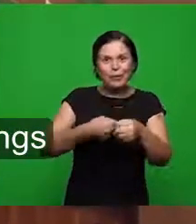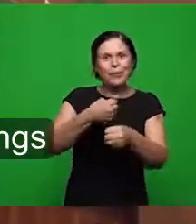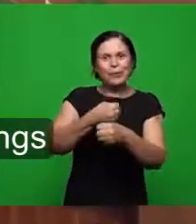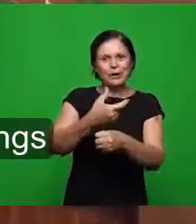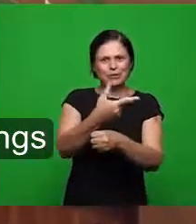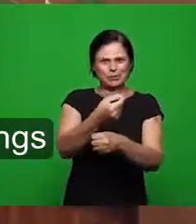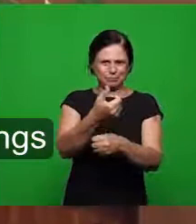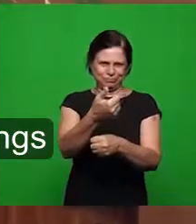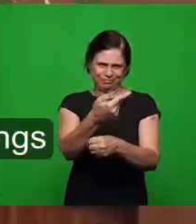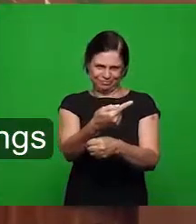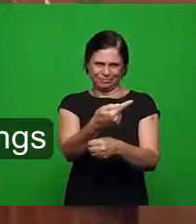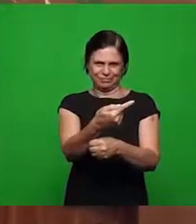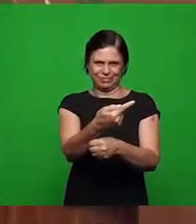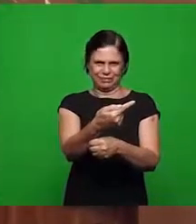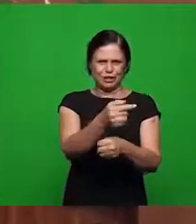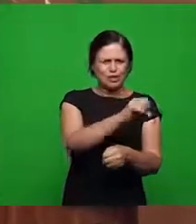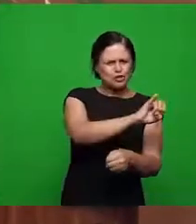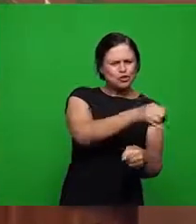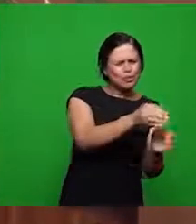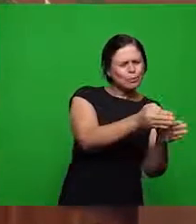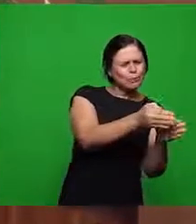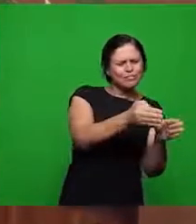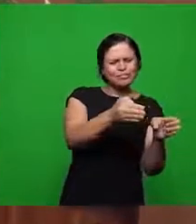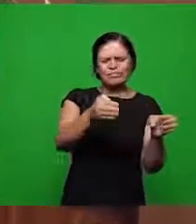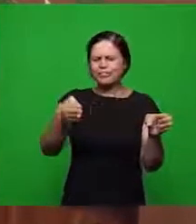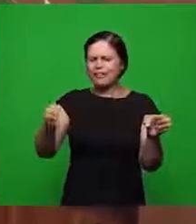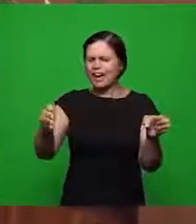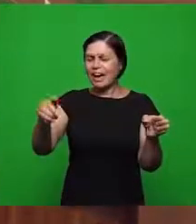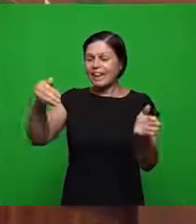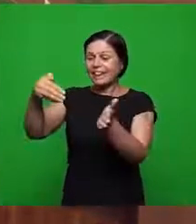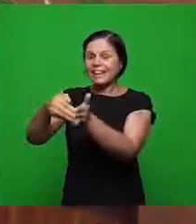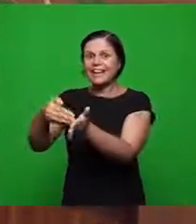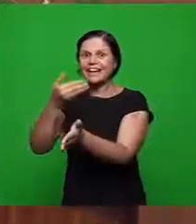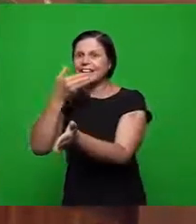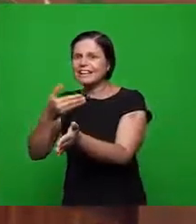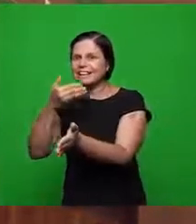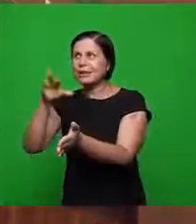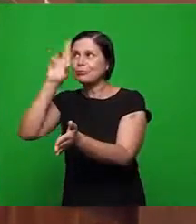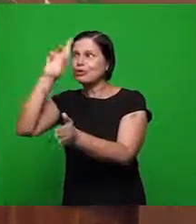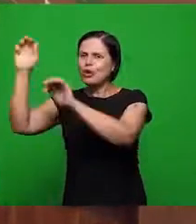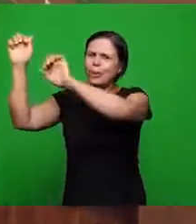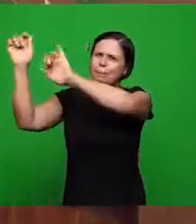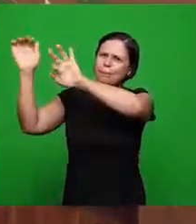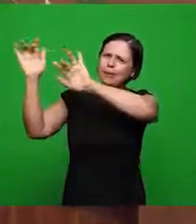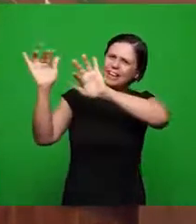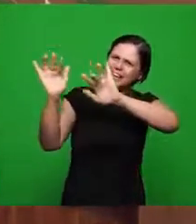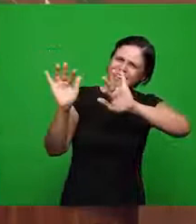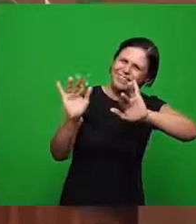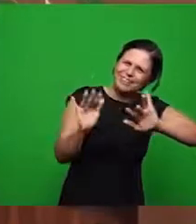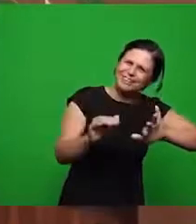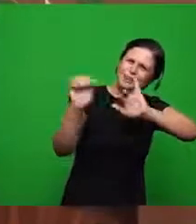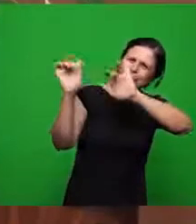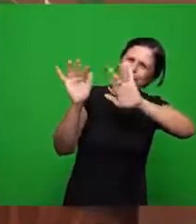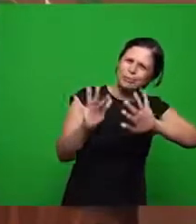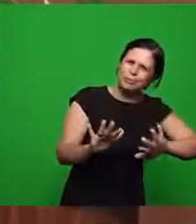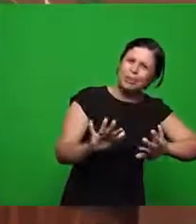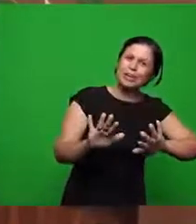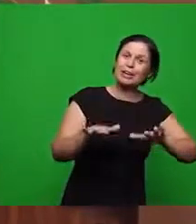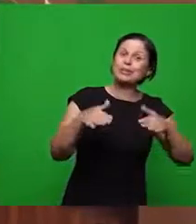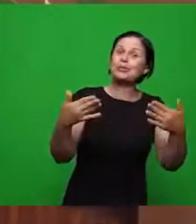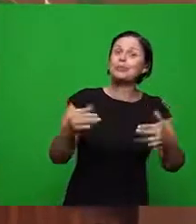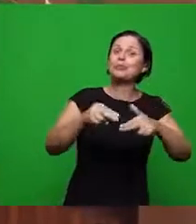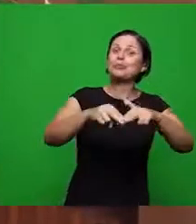onde muitas bênçãos temos recebido da parte do Senhor através da escola bíblica